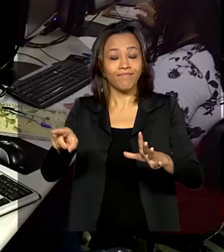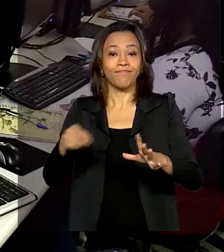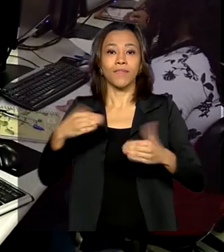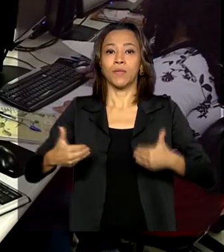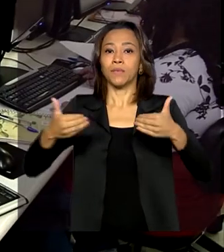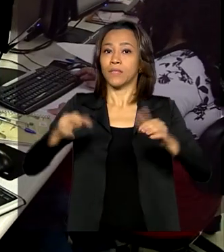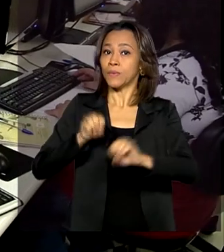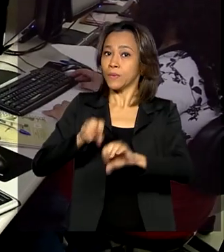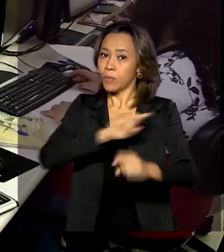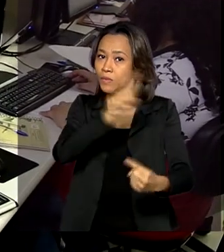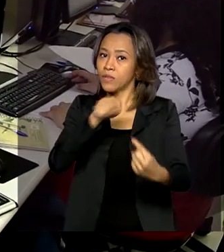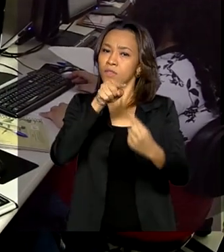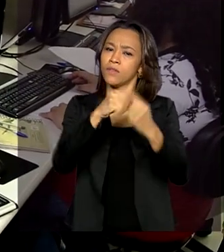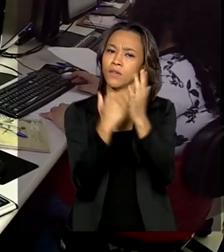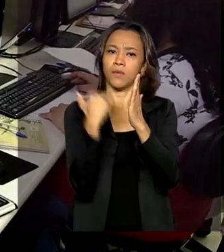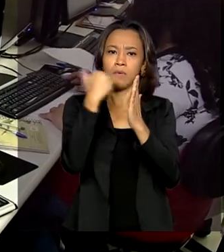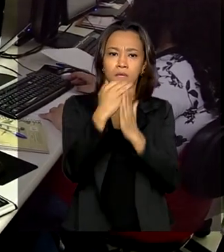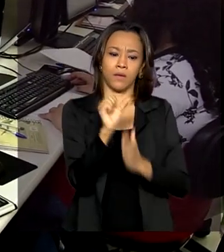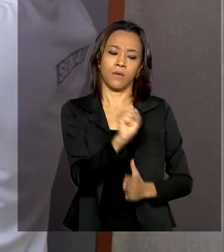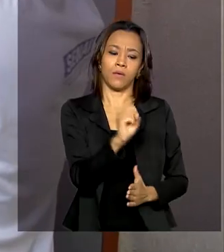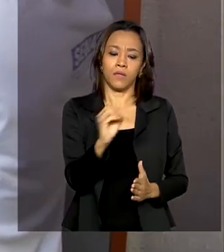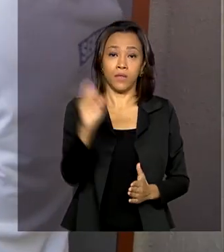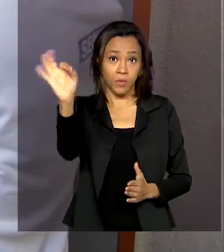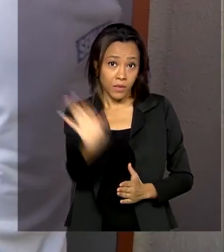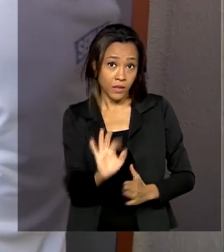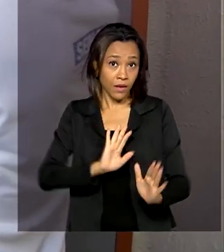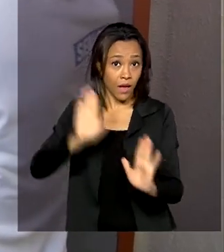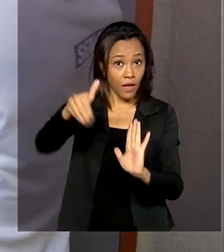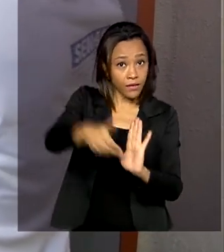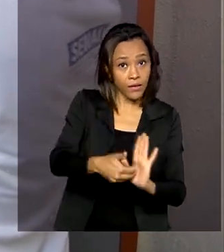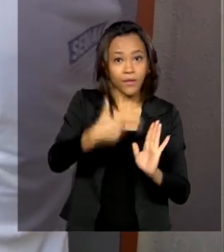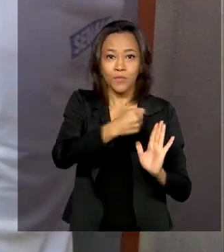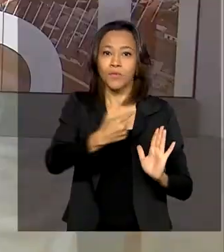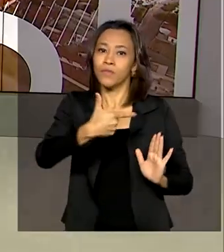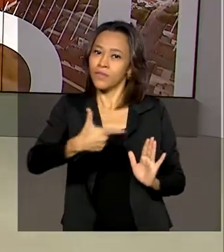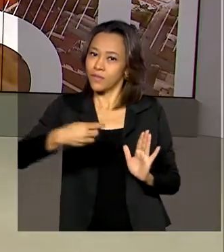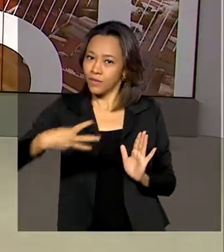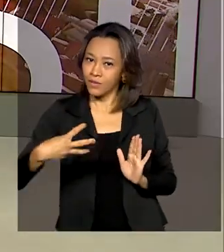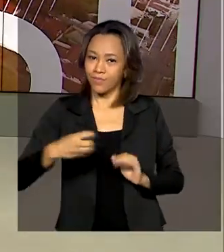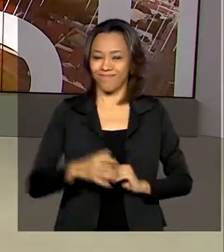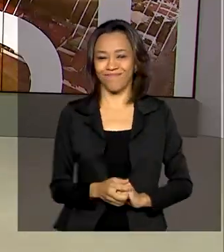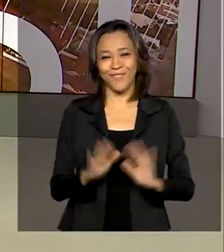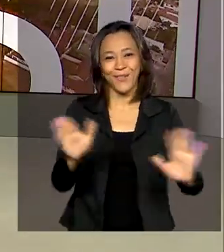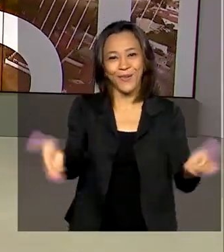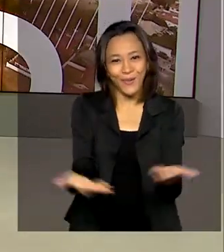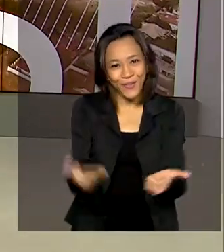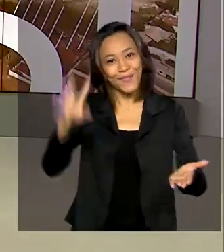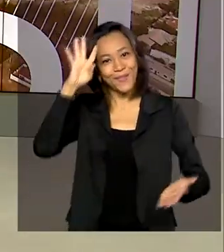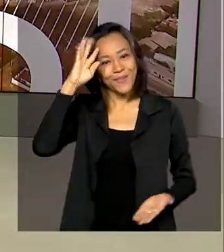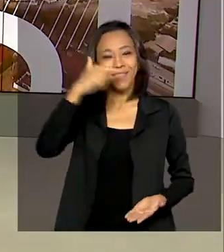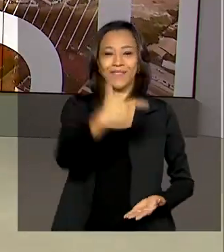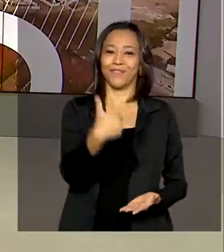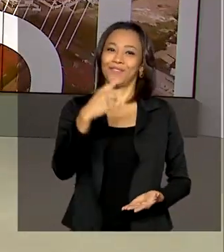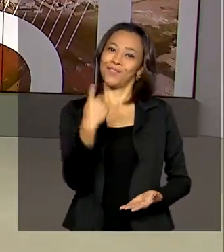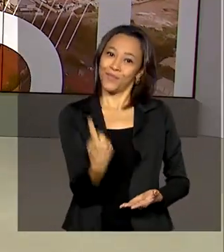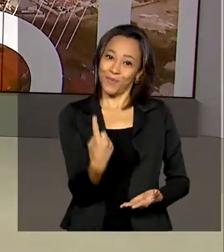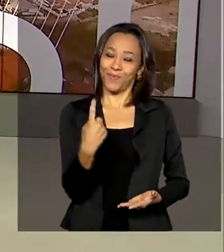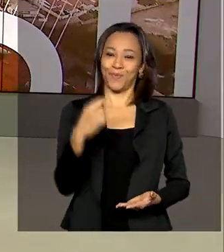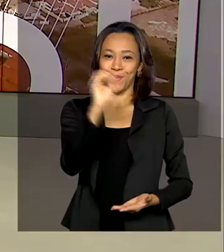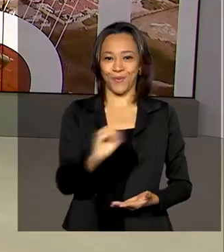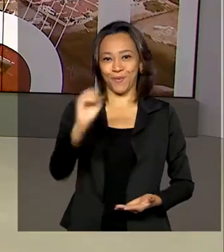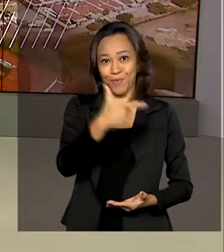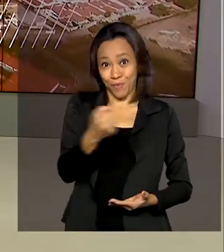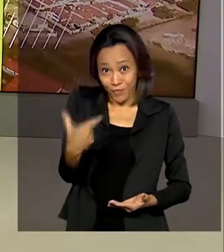A meta é aumentar em 80% as matrículas até 2023. Hoje é quarta-feira, 21 de outubro de